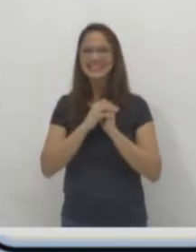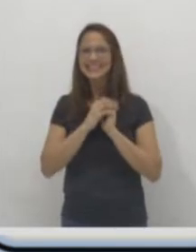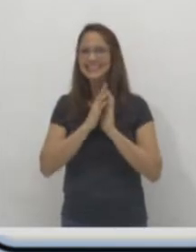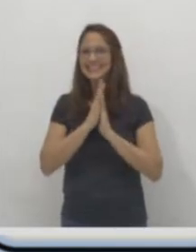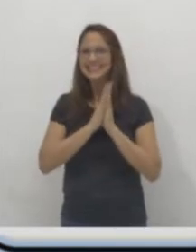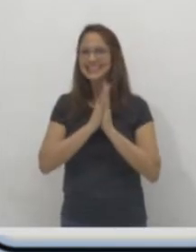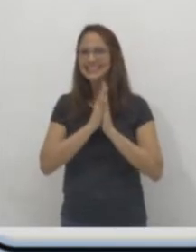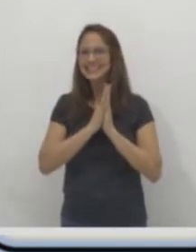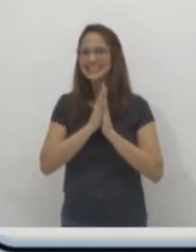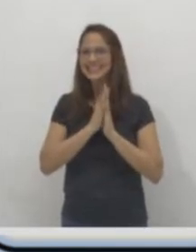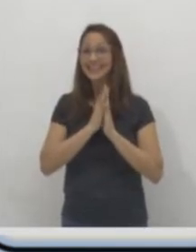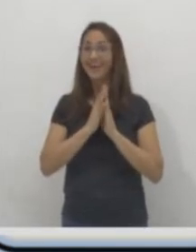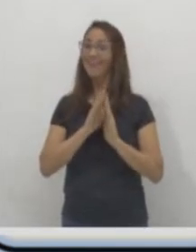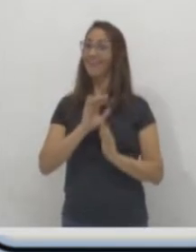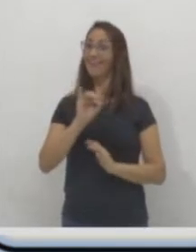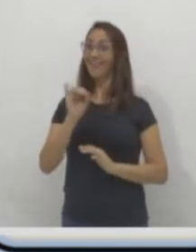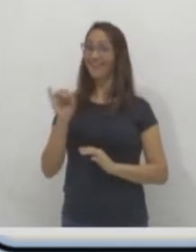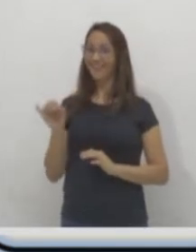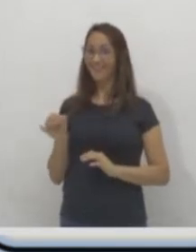Opa, minha querida.